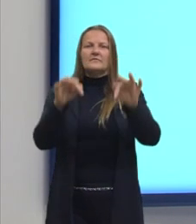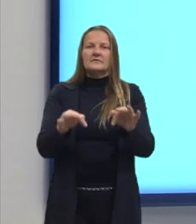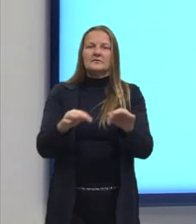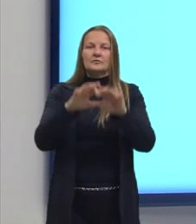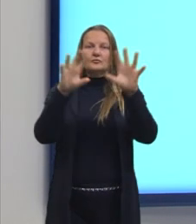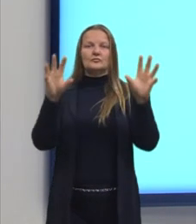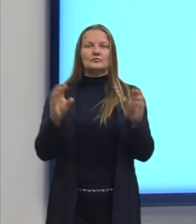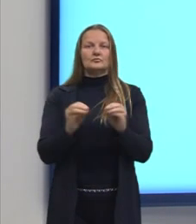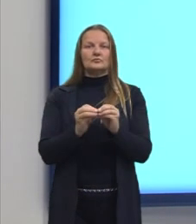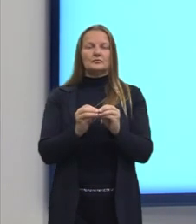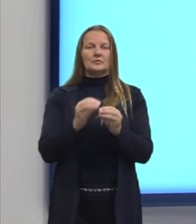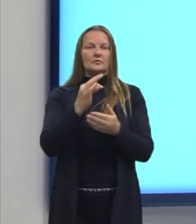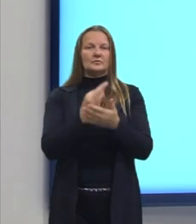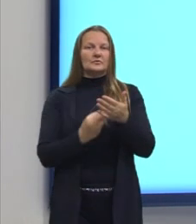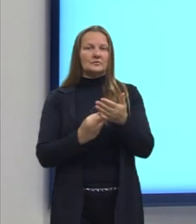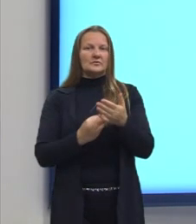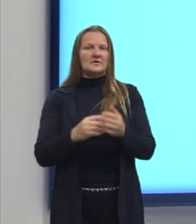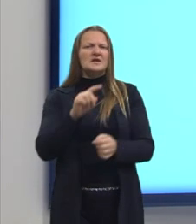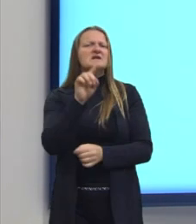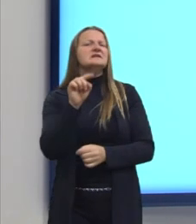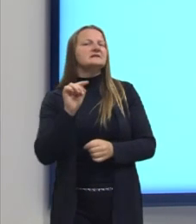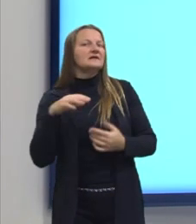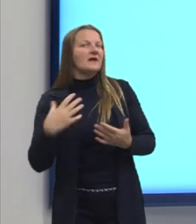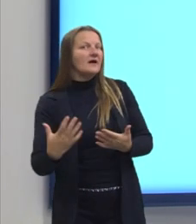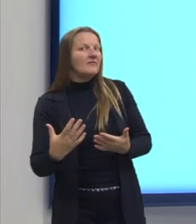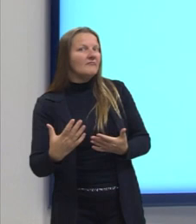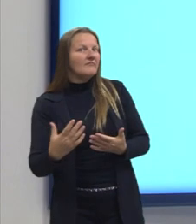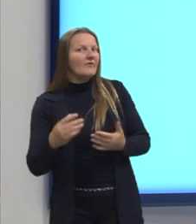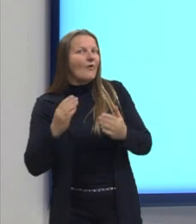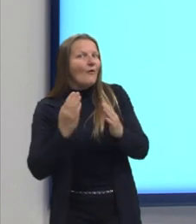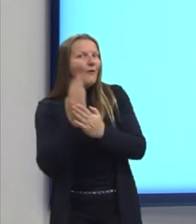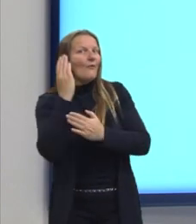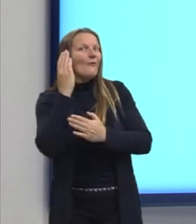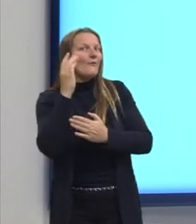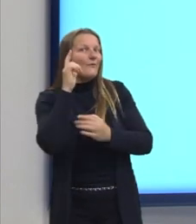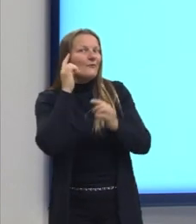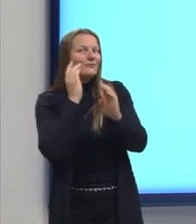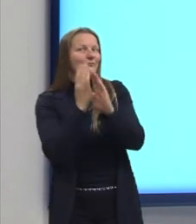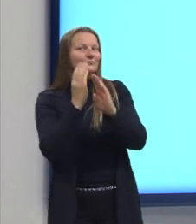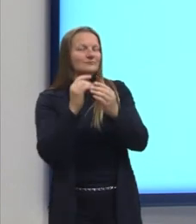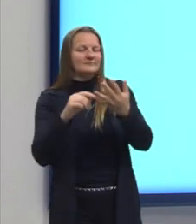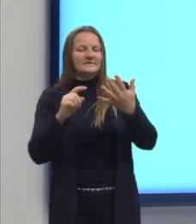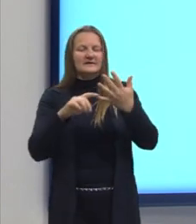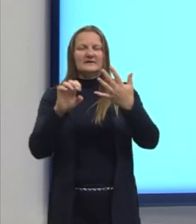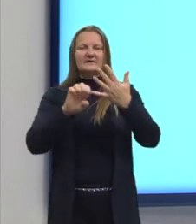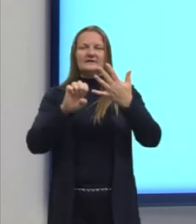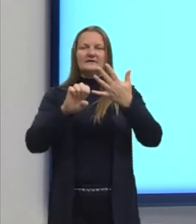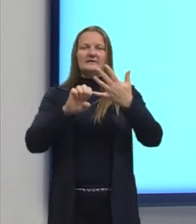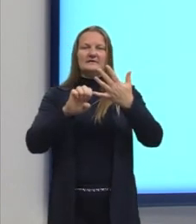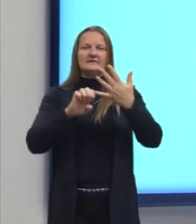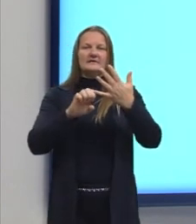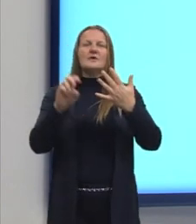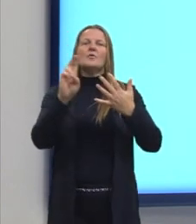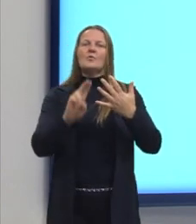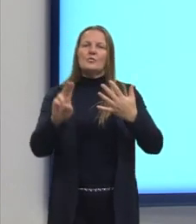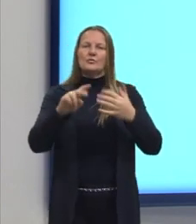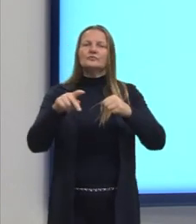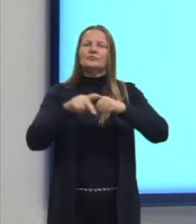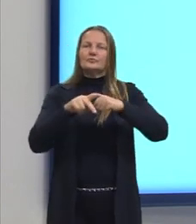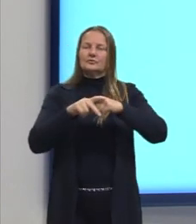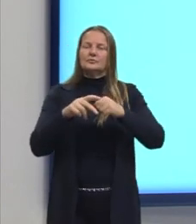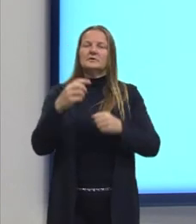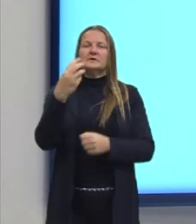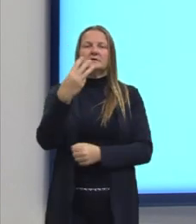texto com a frase de efeito, será que ele conseguirá acertar as coisas? E a letra E, o uso do pronome de